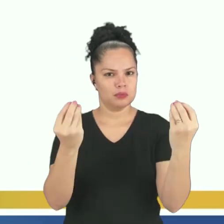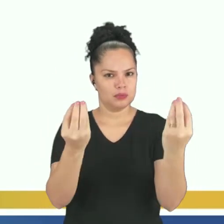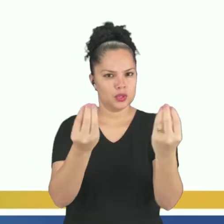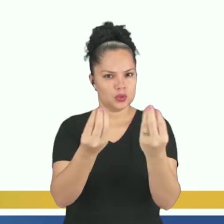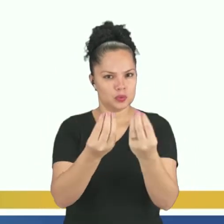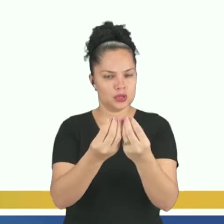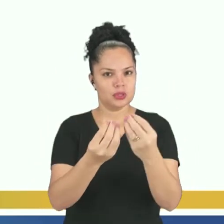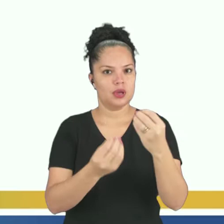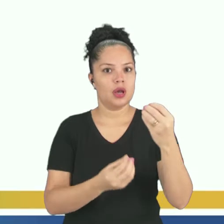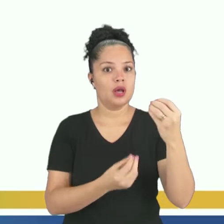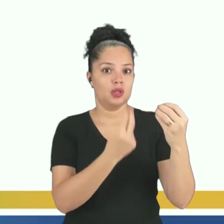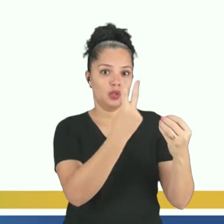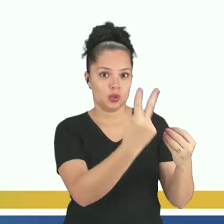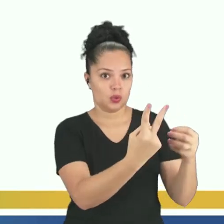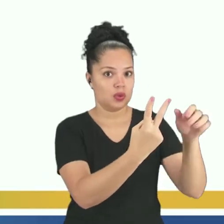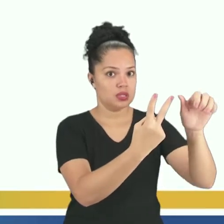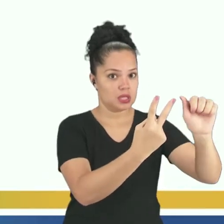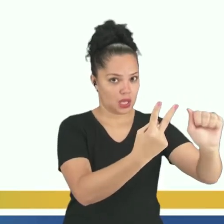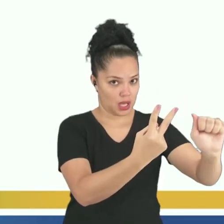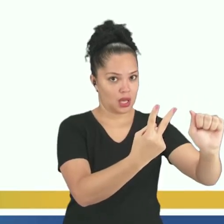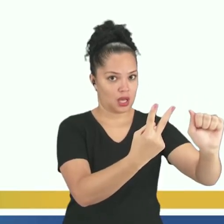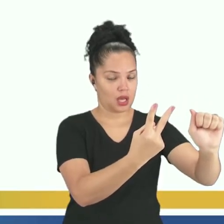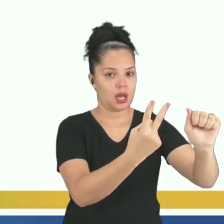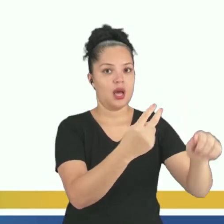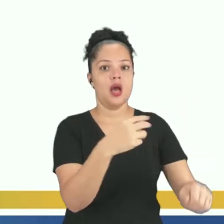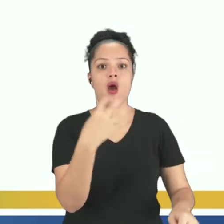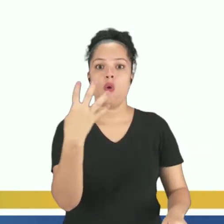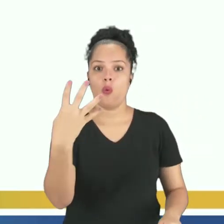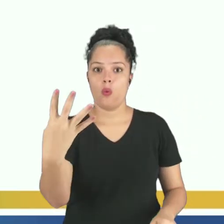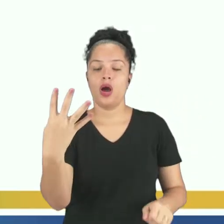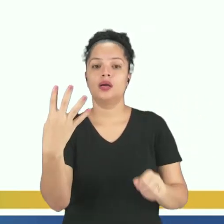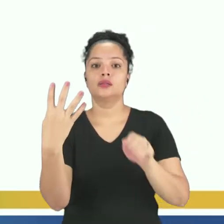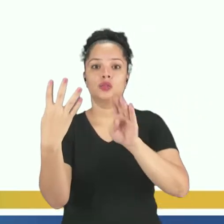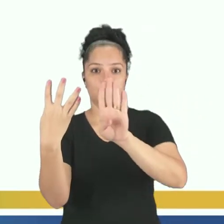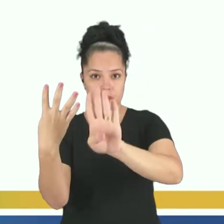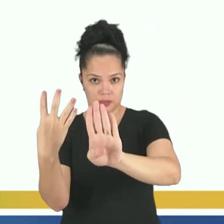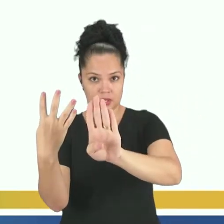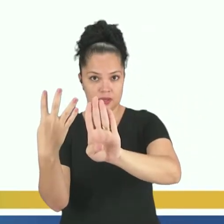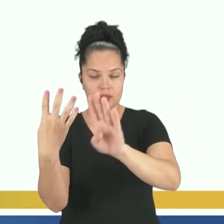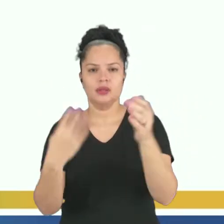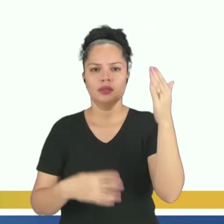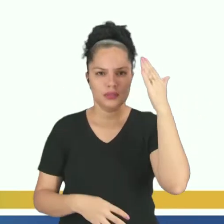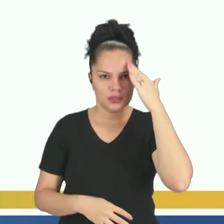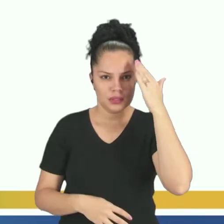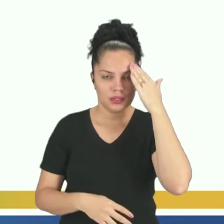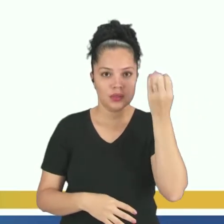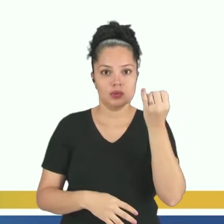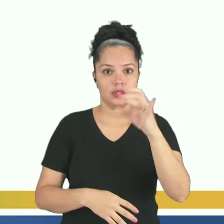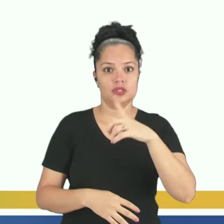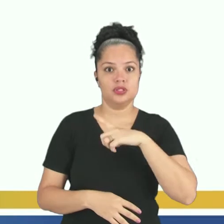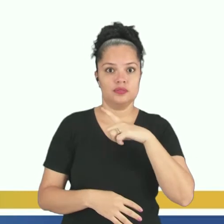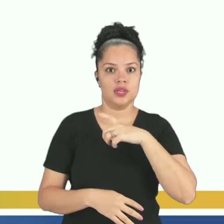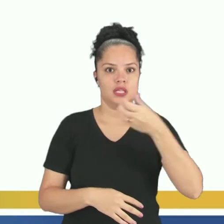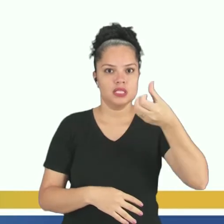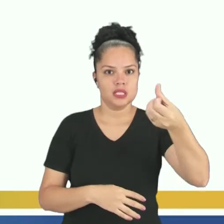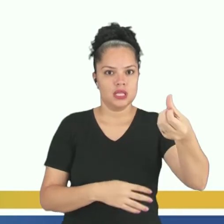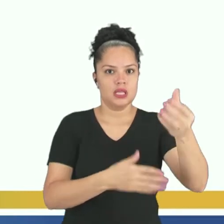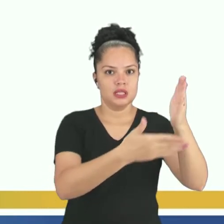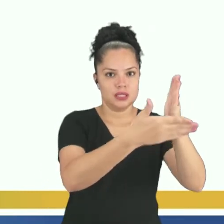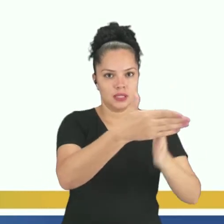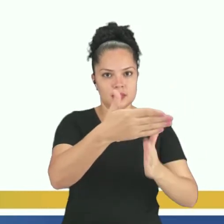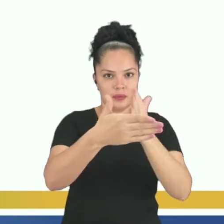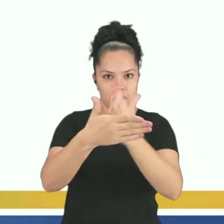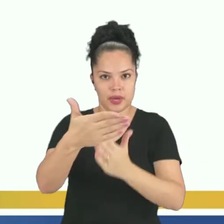delas são formadas de A e quatro delas são formadas de B. Entendeu? Se eu tiver seis partes dessa